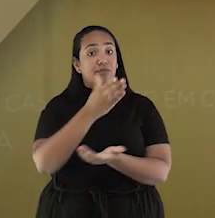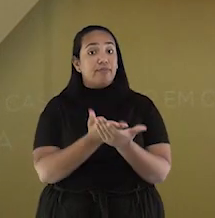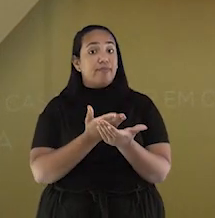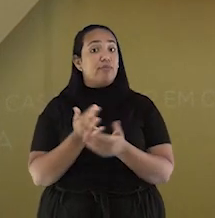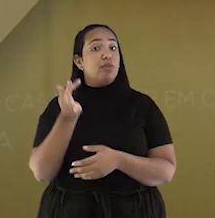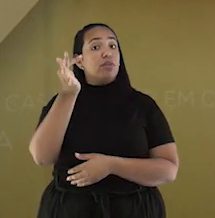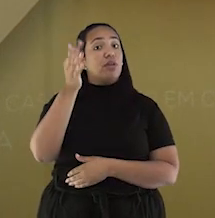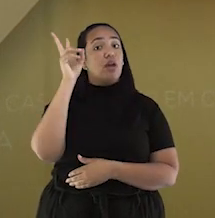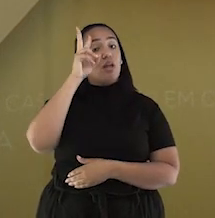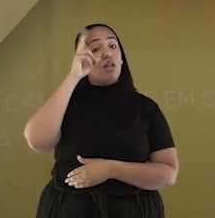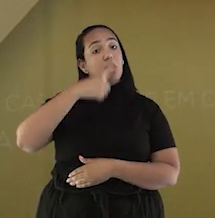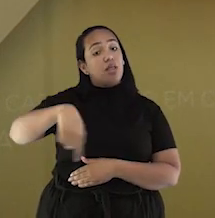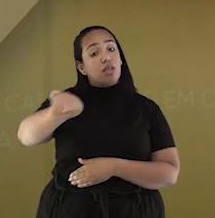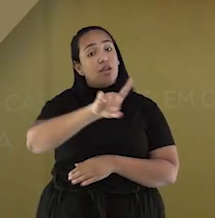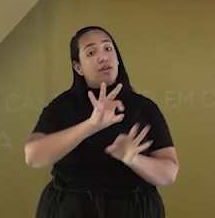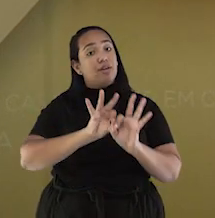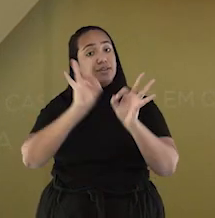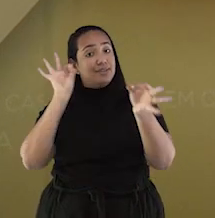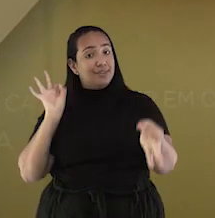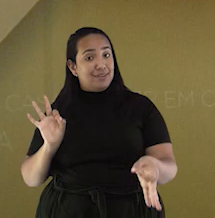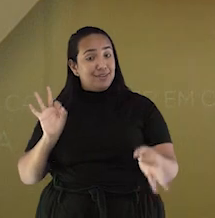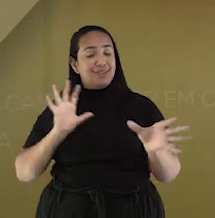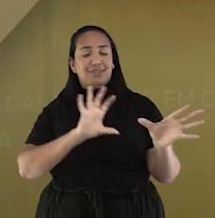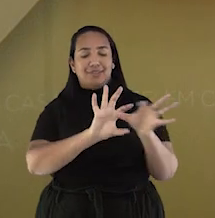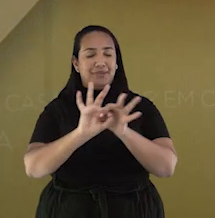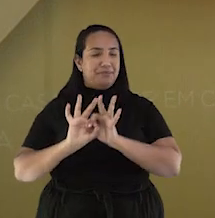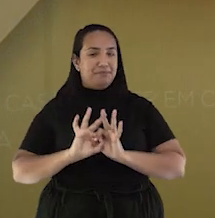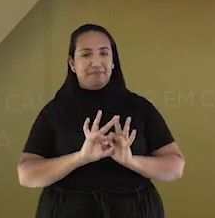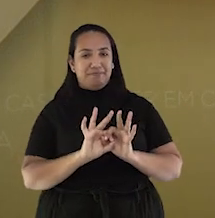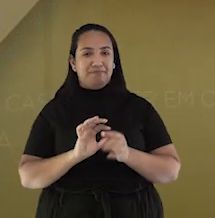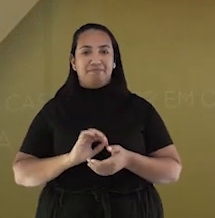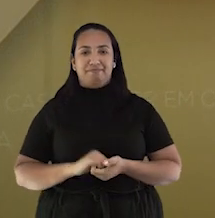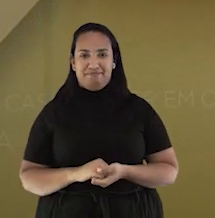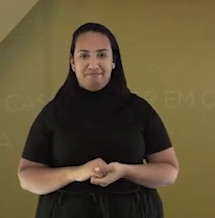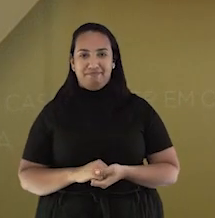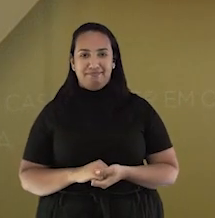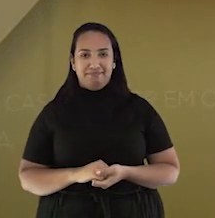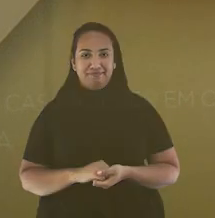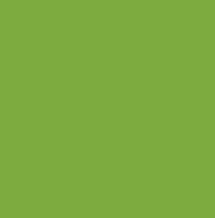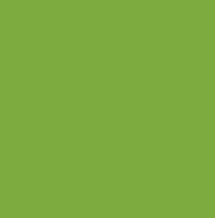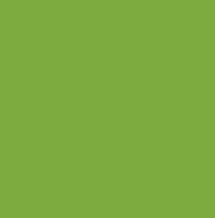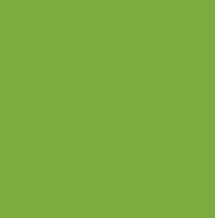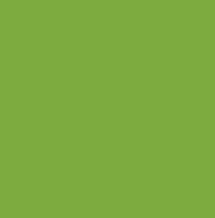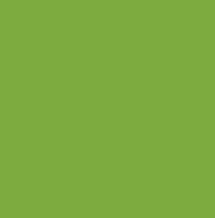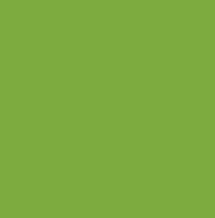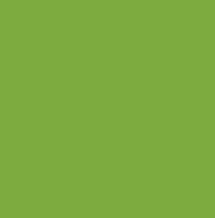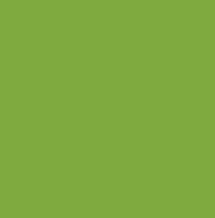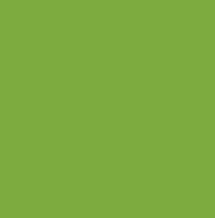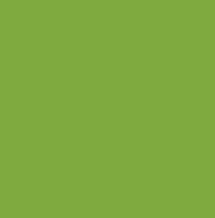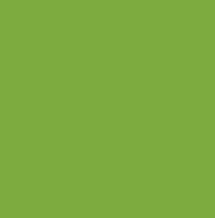e não se esqueçam que mesmo distantes, estamos juntos. Tchau,